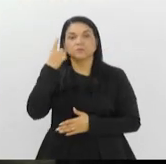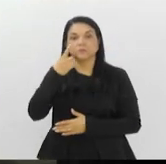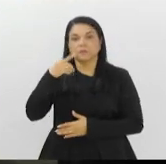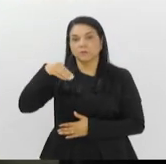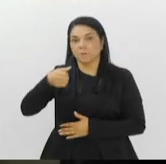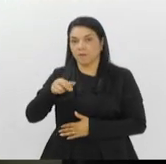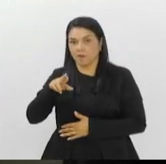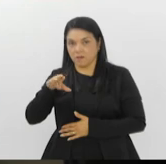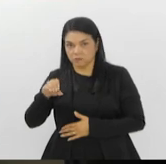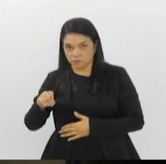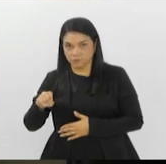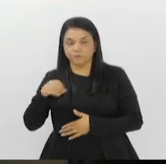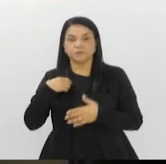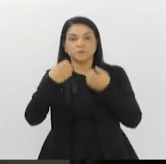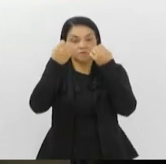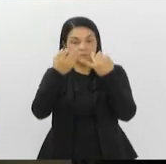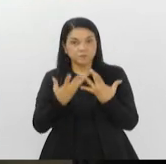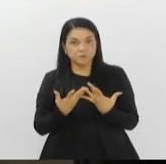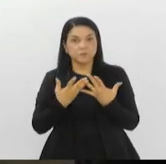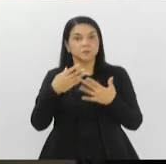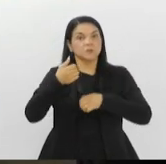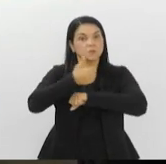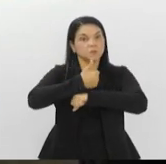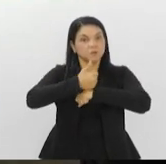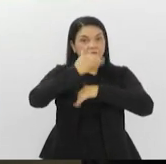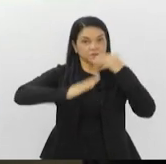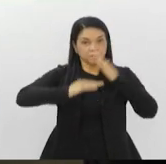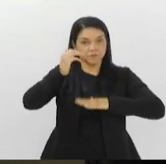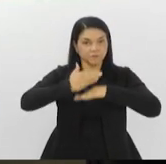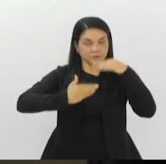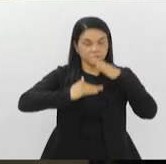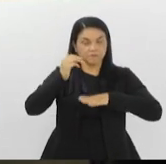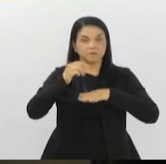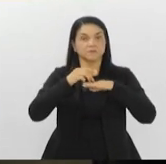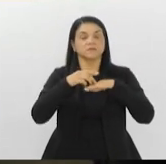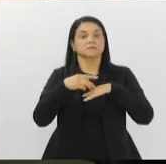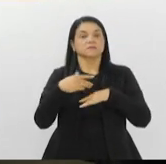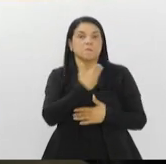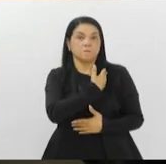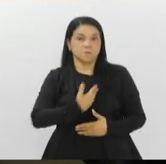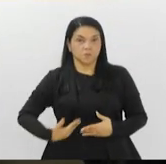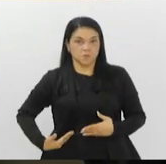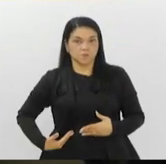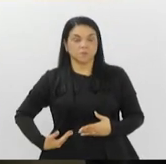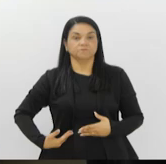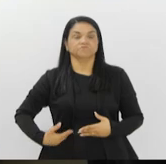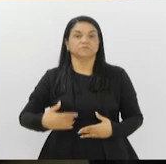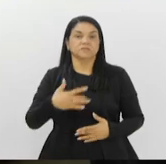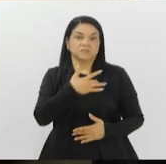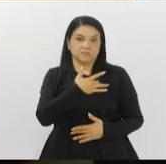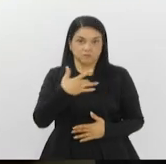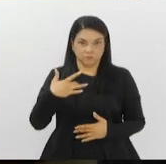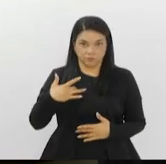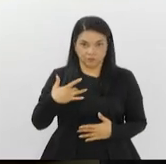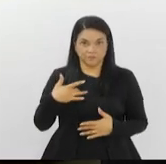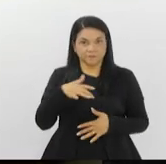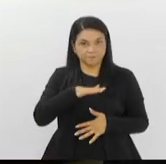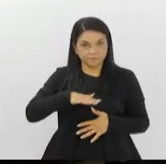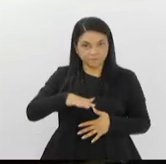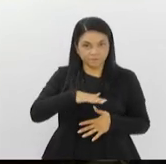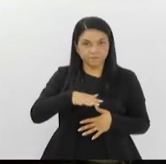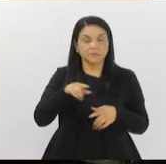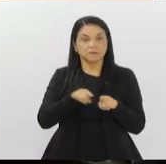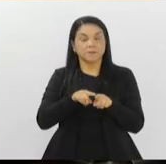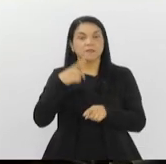que fala sobre os profissionais da rede pública e privada de saúde, o respeito a esses profissionais. E outro também do deputado Daniel